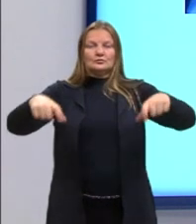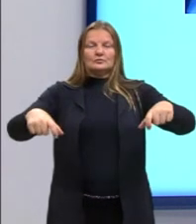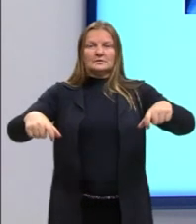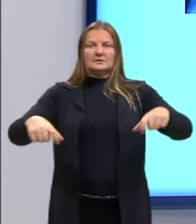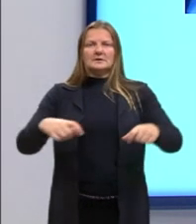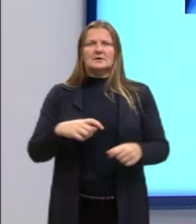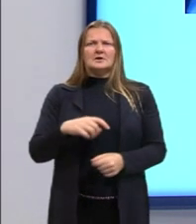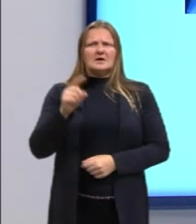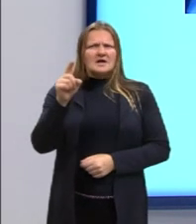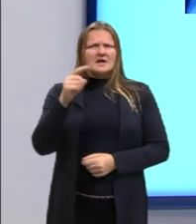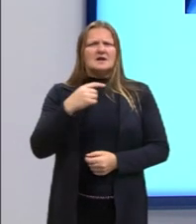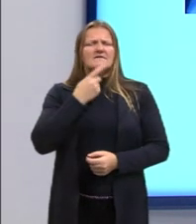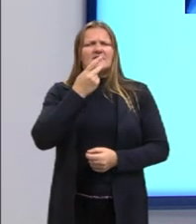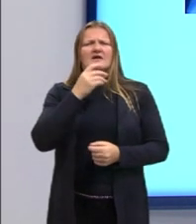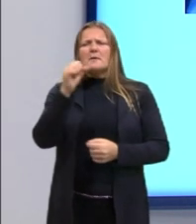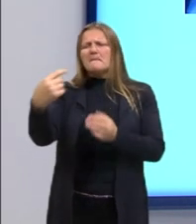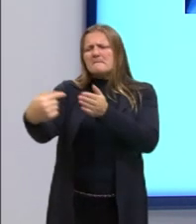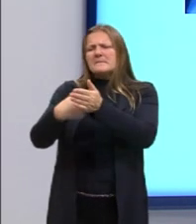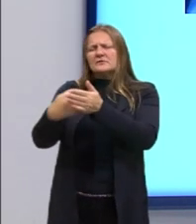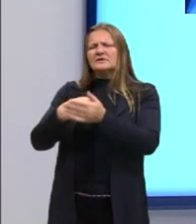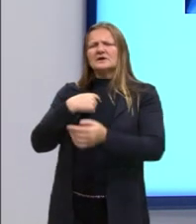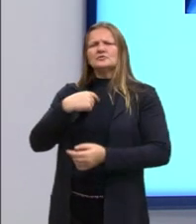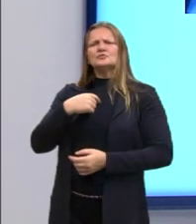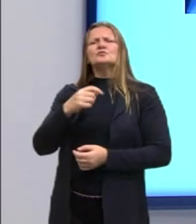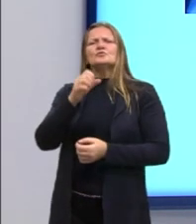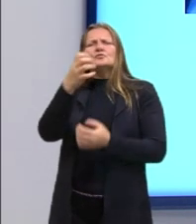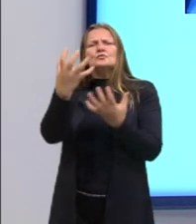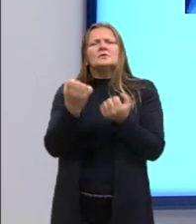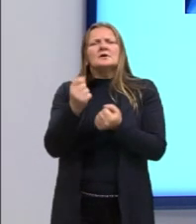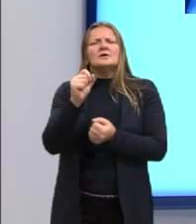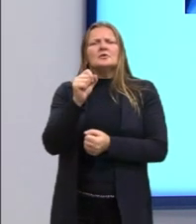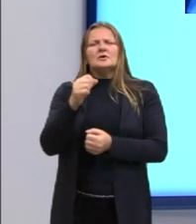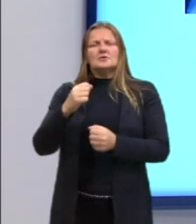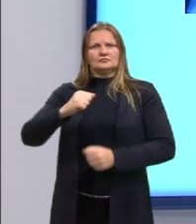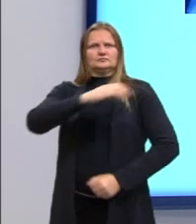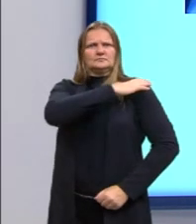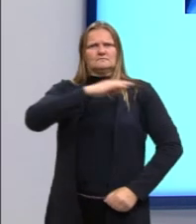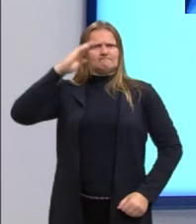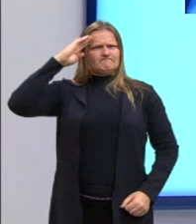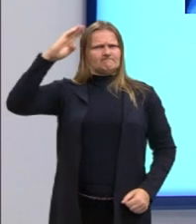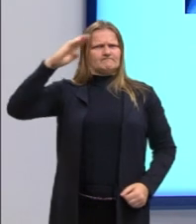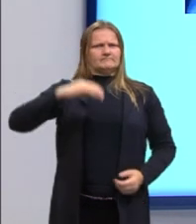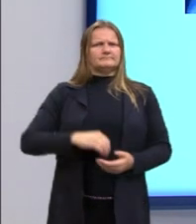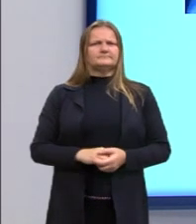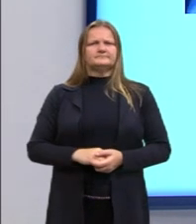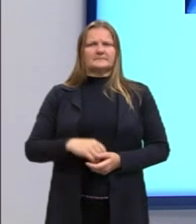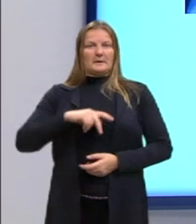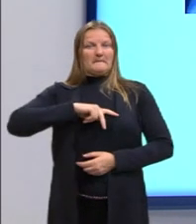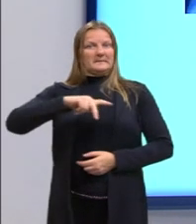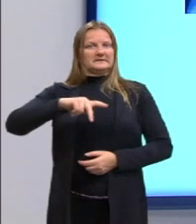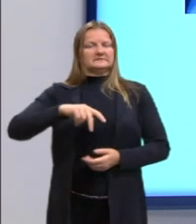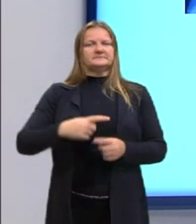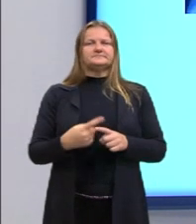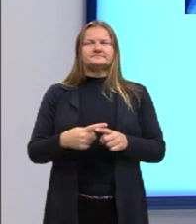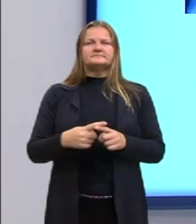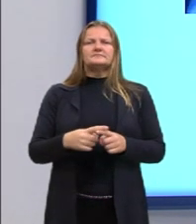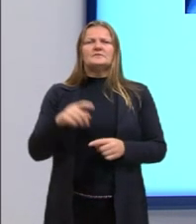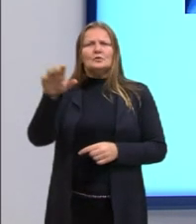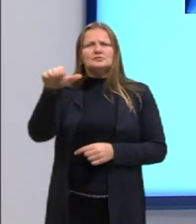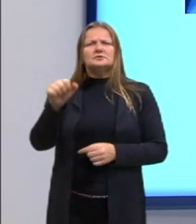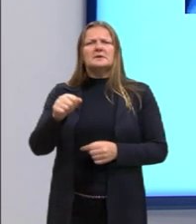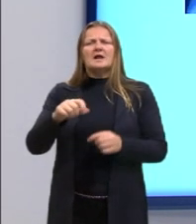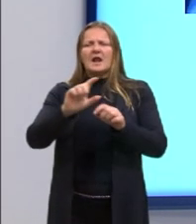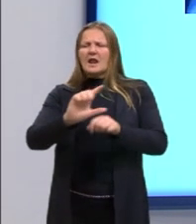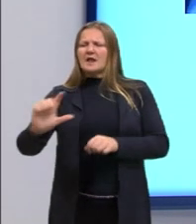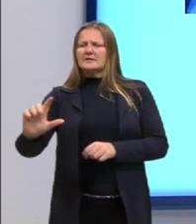quando os jornalistas perguntaram para ele, o ditador, na época, falaram ao presidente, que é que tu chame lá o lateral